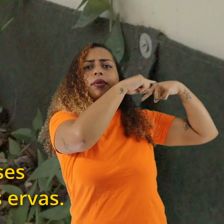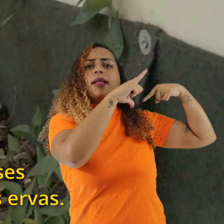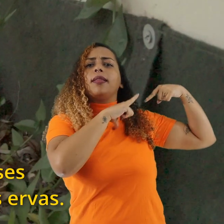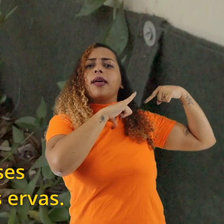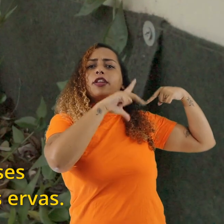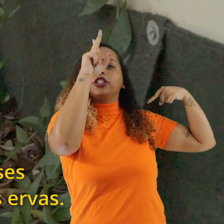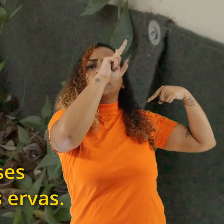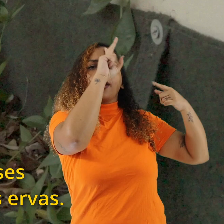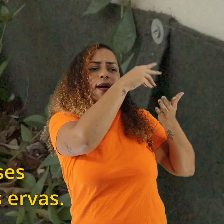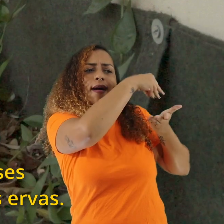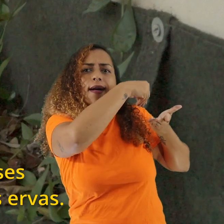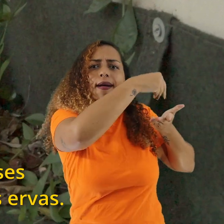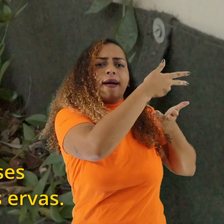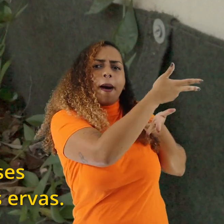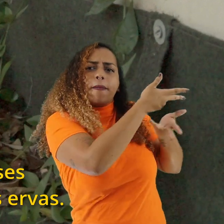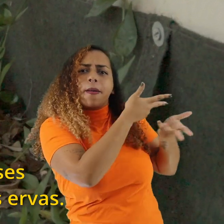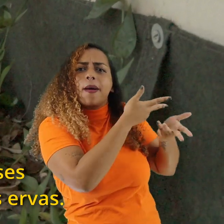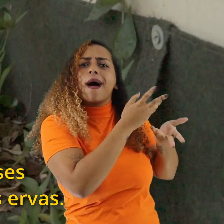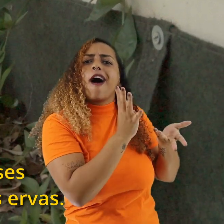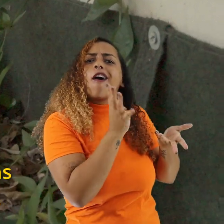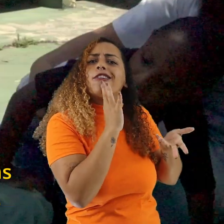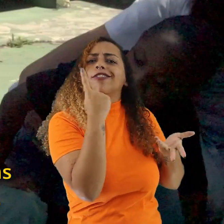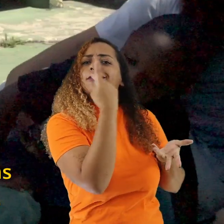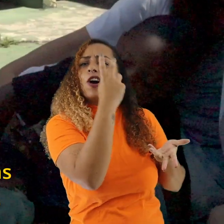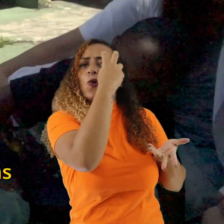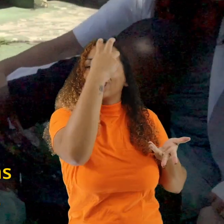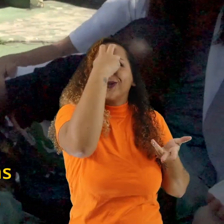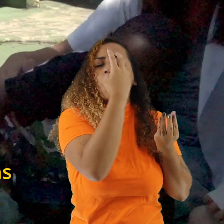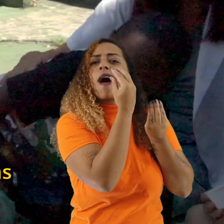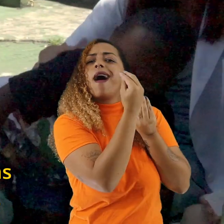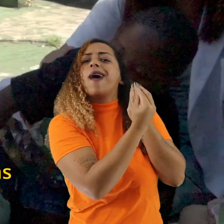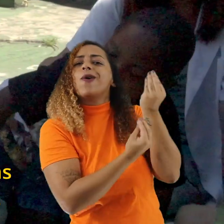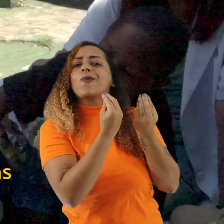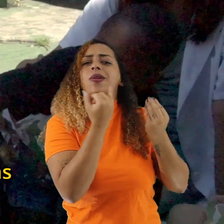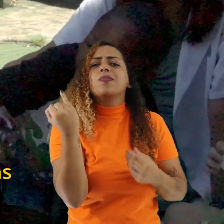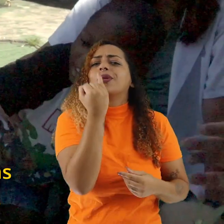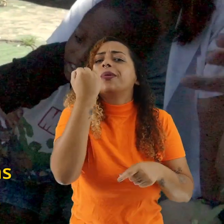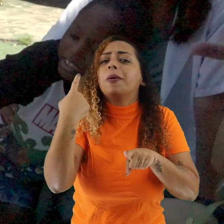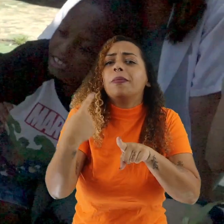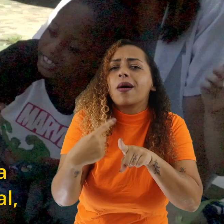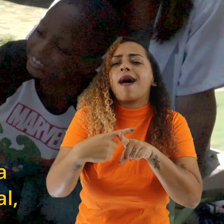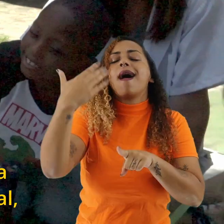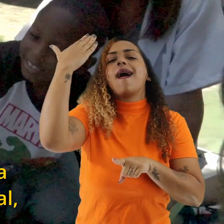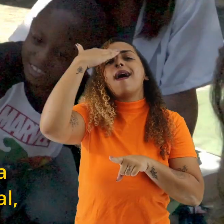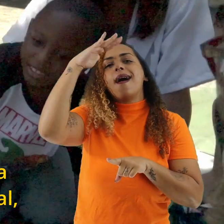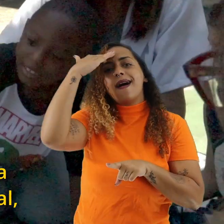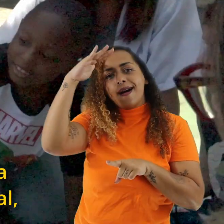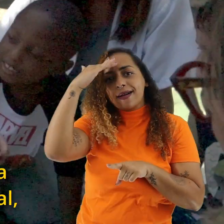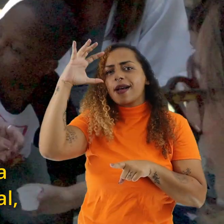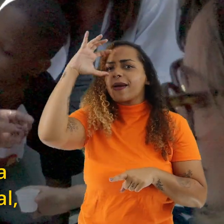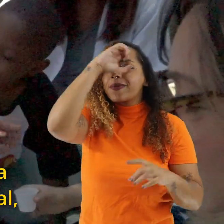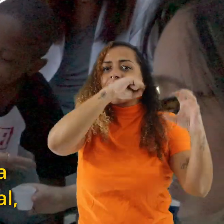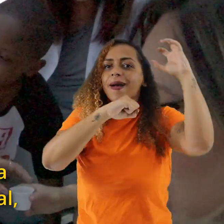com as ervas, como eles utilizam essas ervas e a importância. E a gente traz para